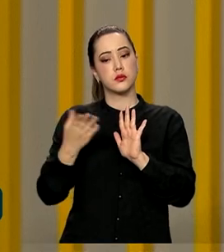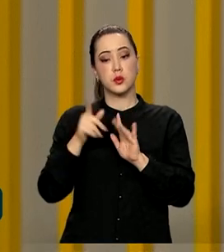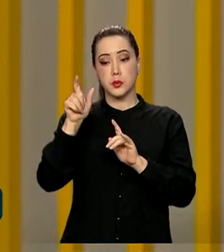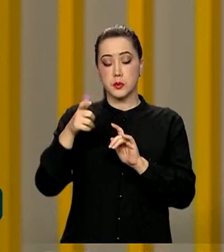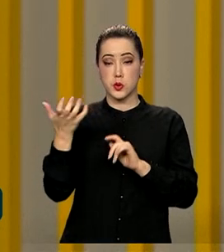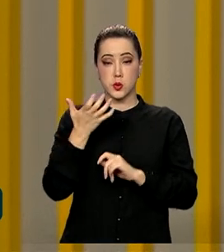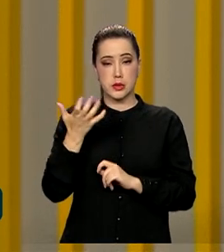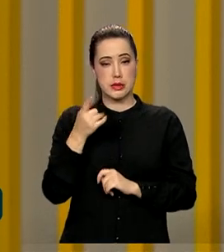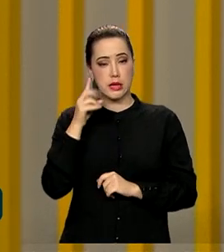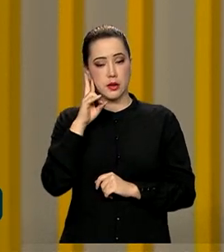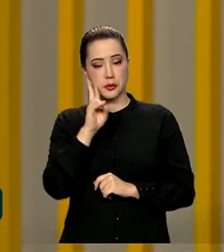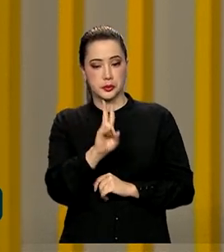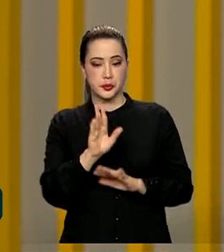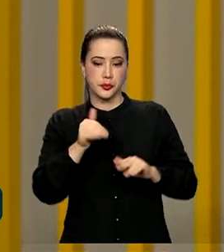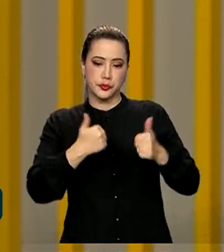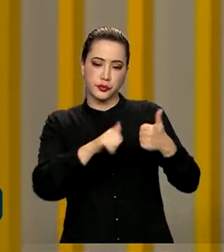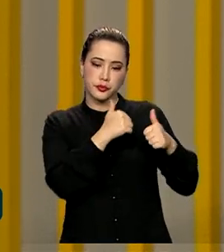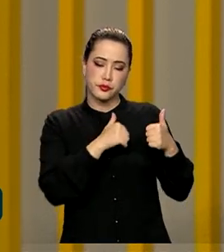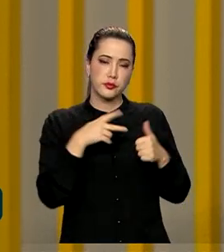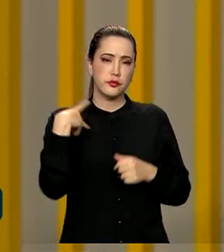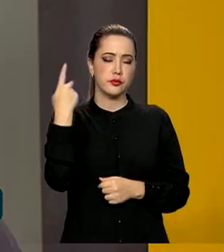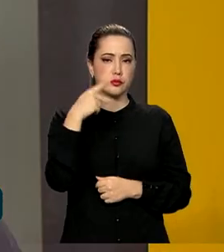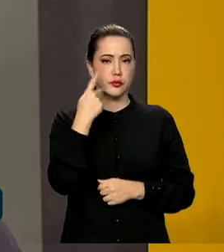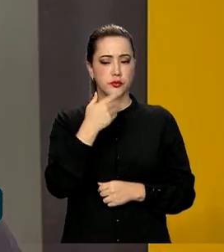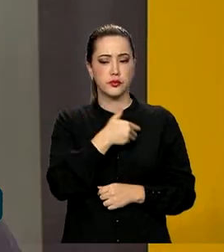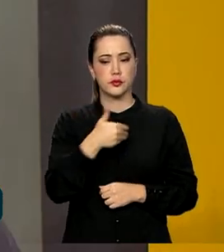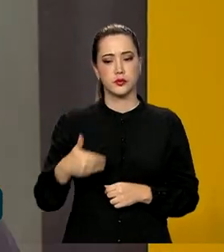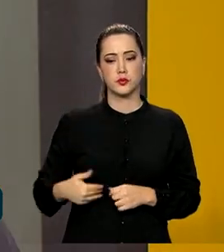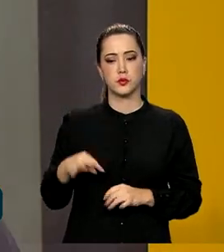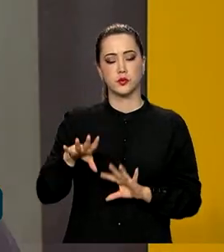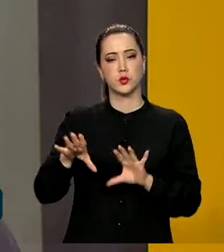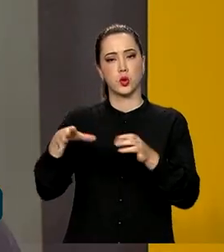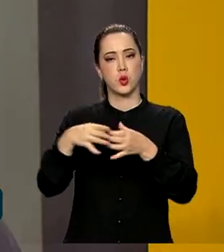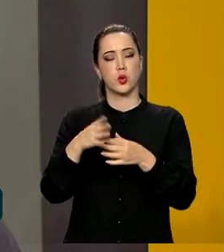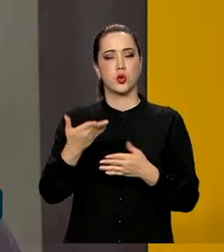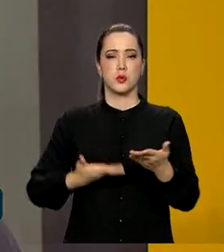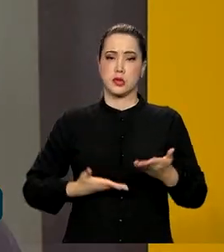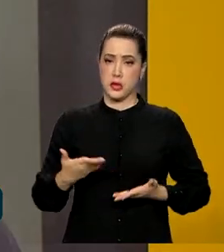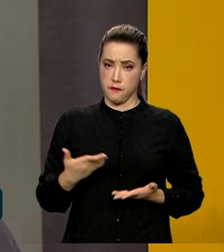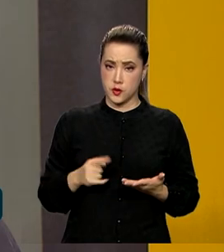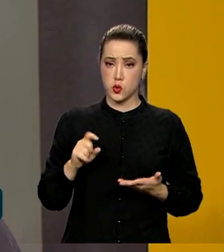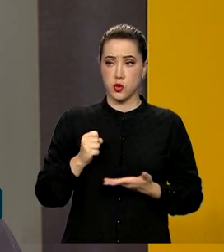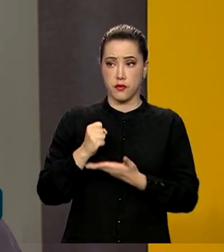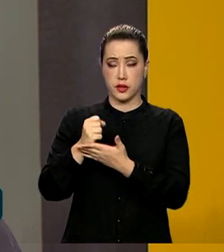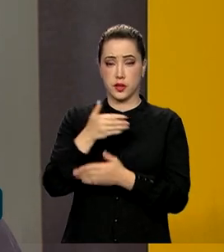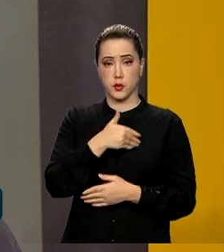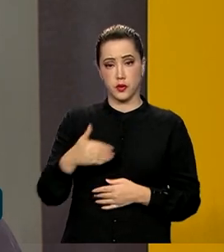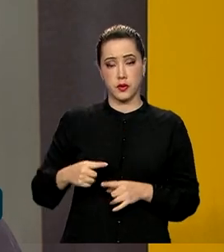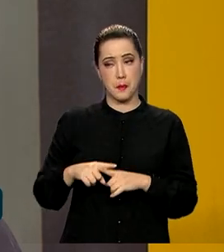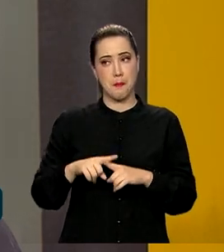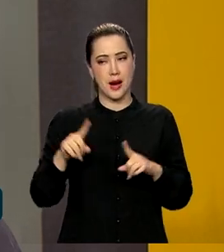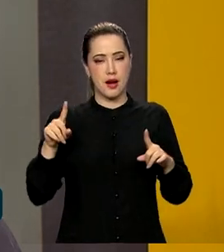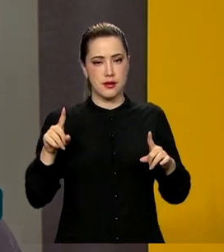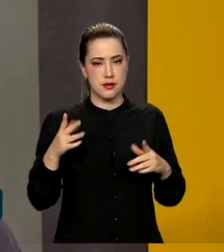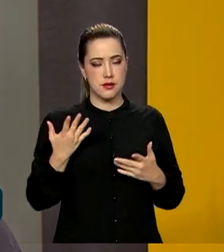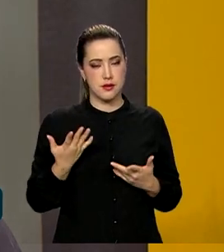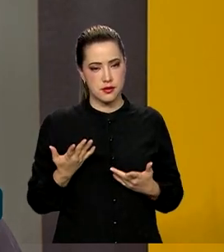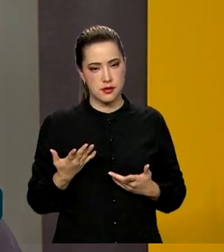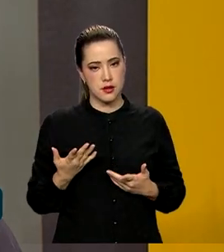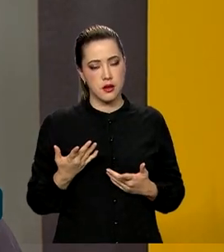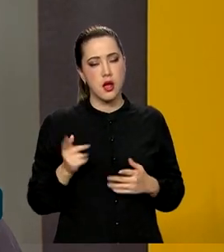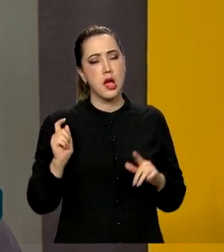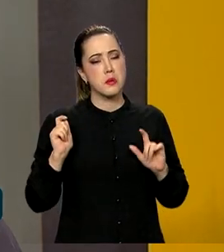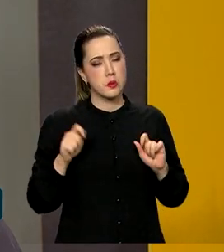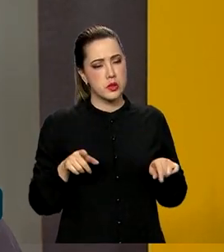interessados todas as políticas públicas, todos os serviços que o governo pode oferecer. Mas, por outro lado, secretário, é